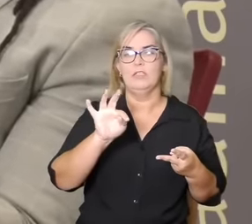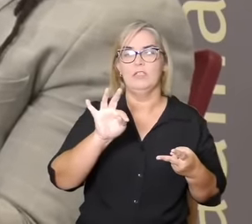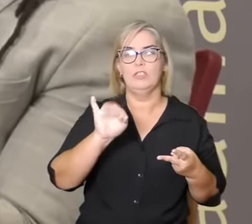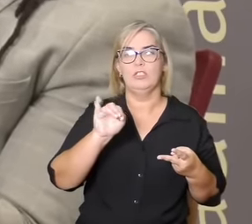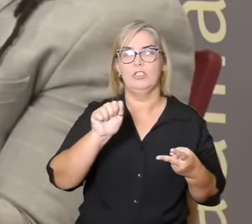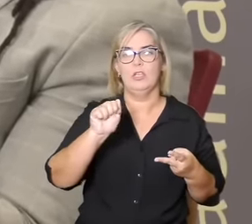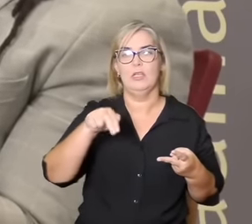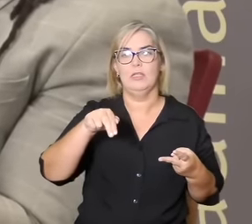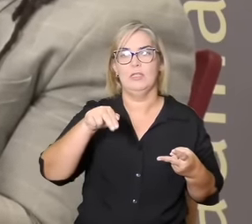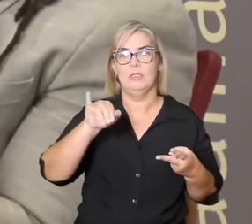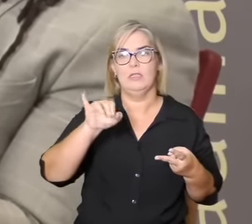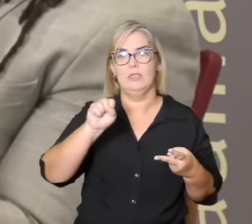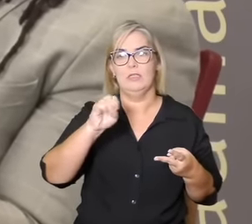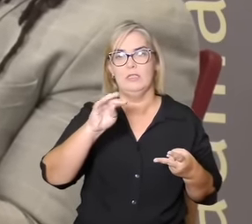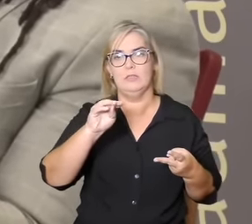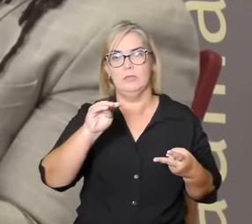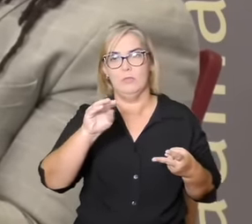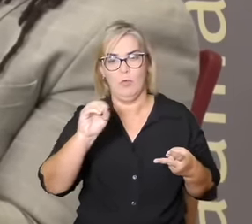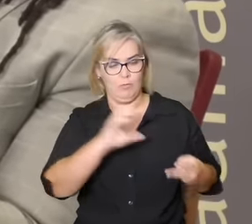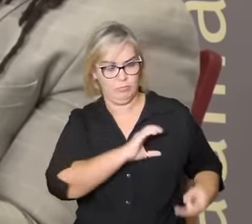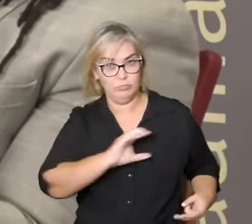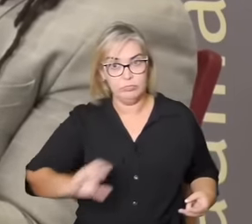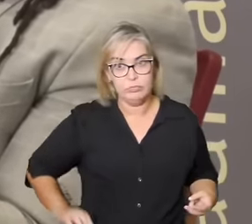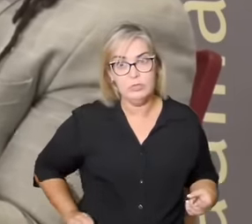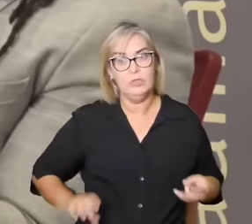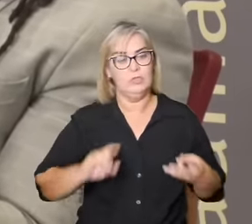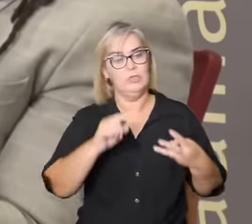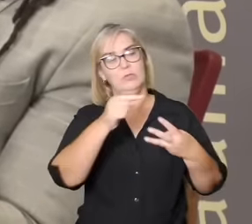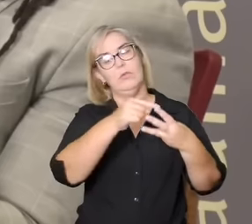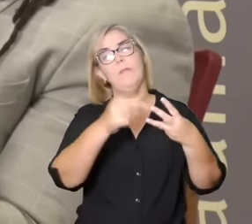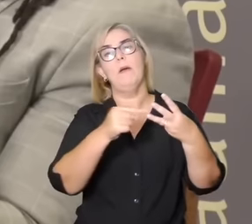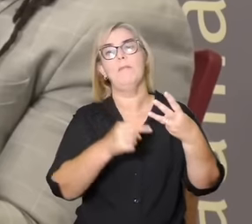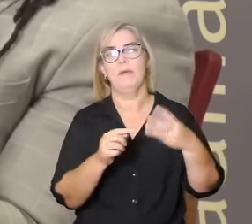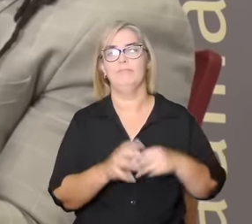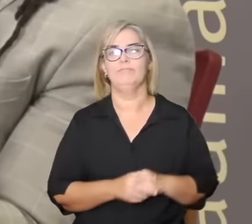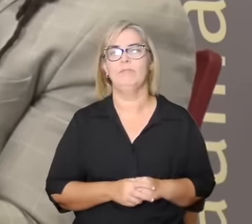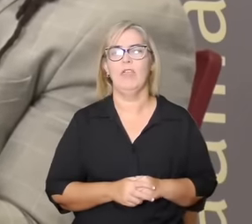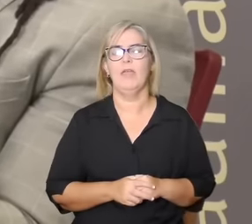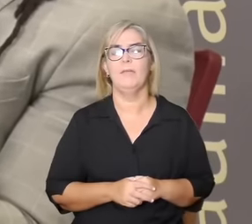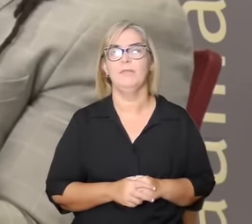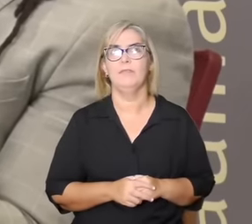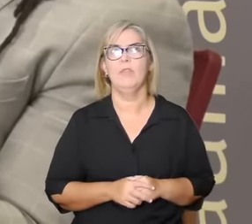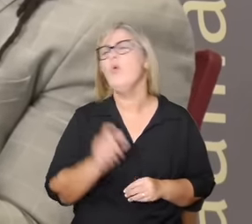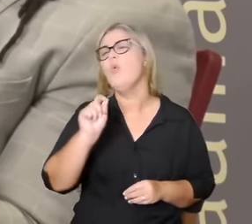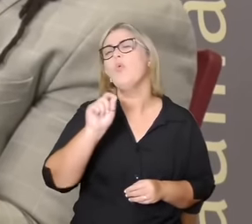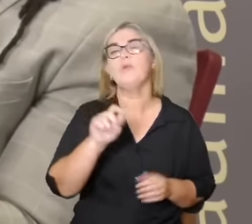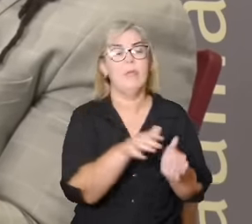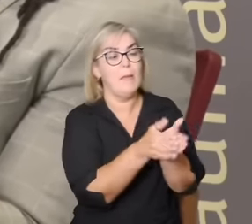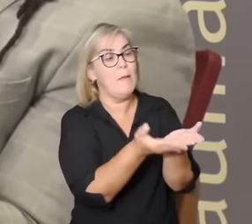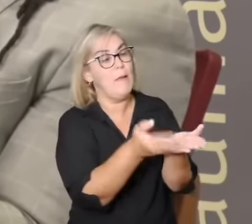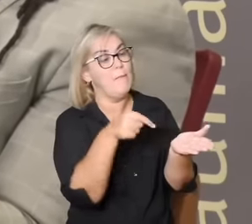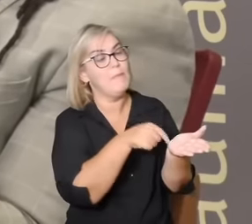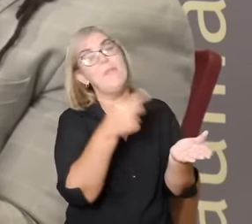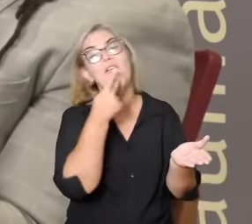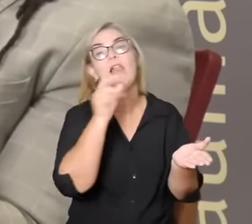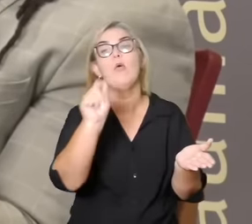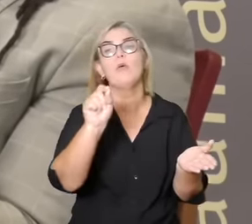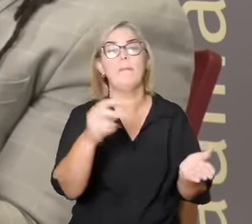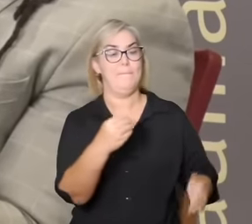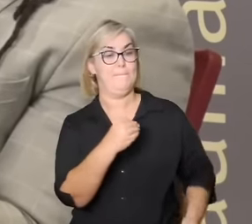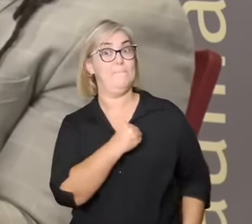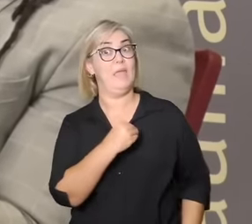é um paraíso perdido tem um pecado original pois um paraíso tem uma redenção